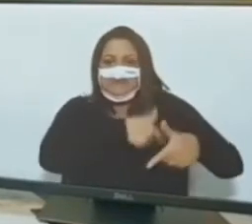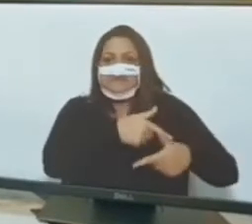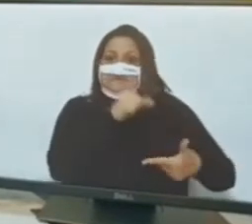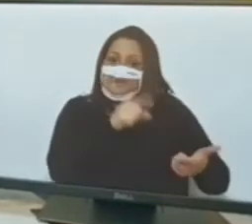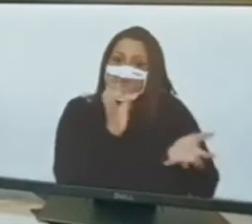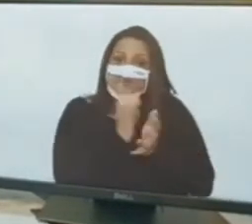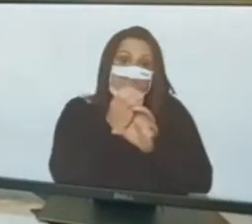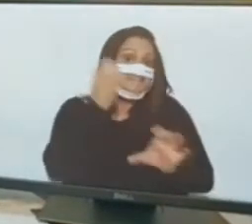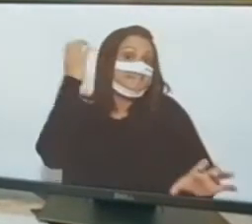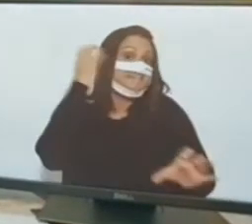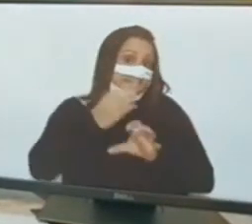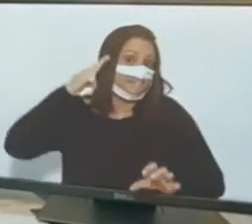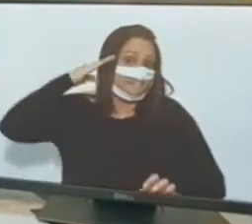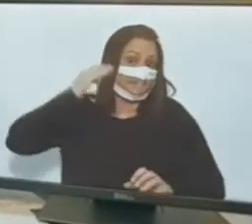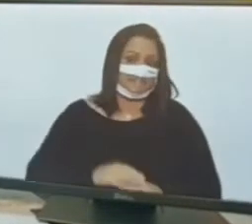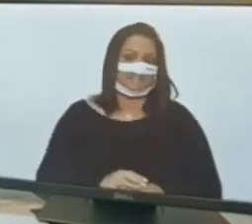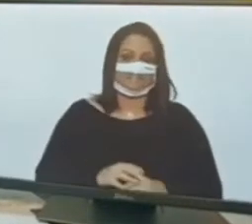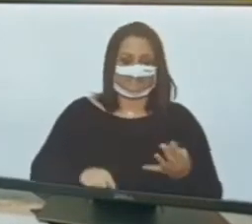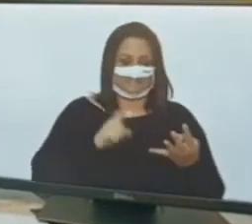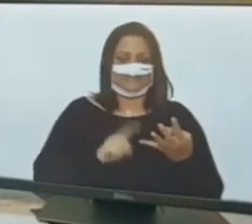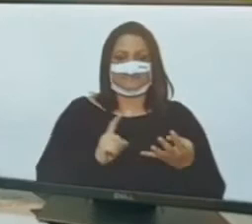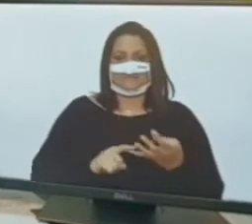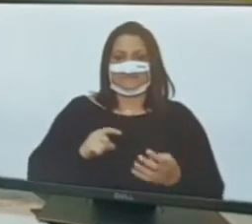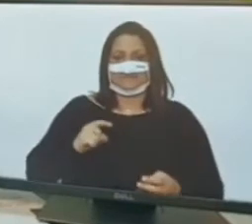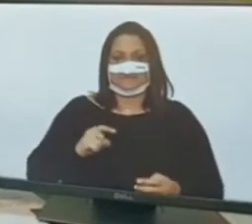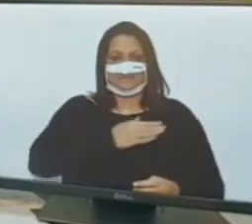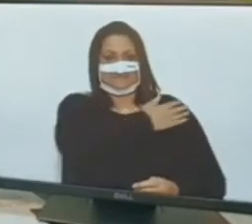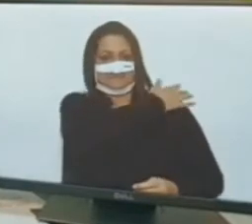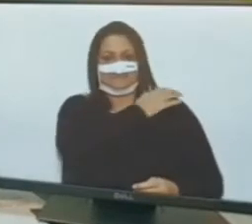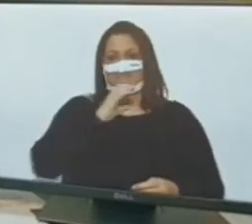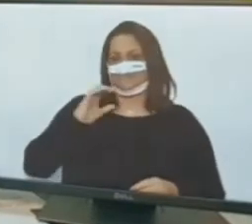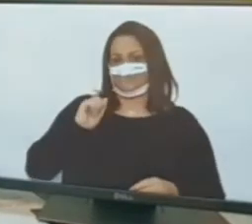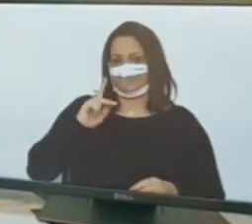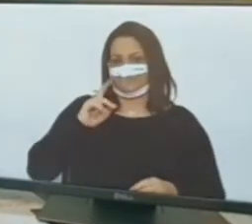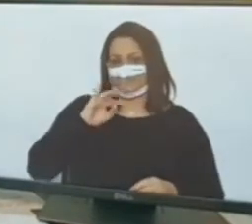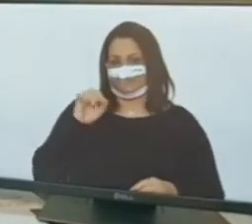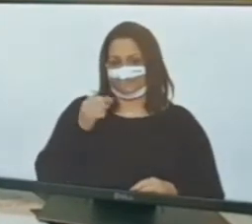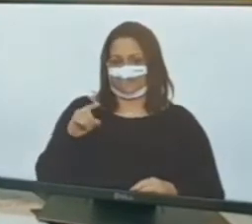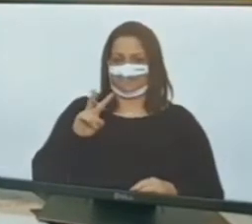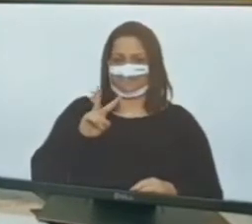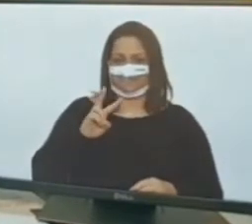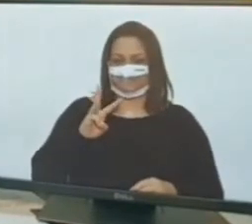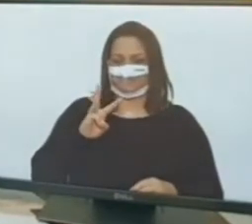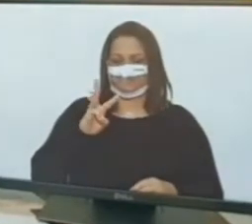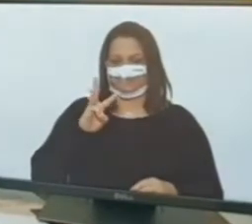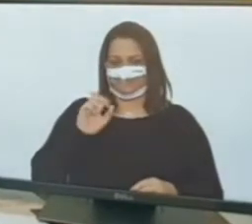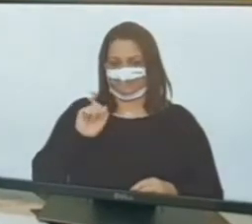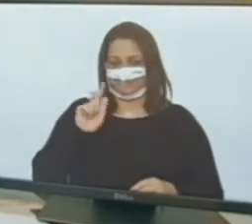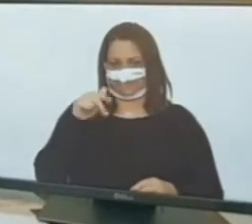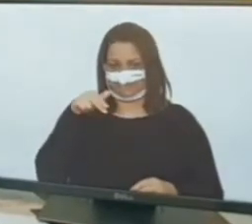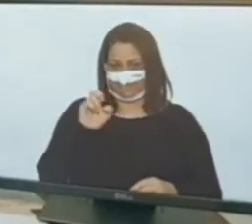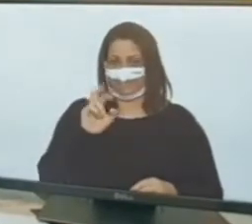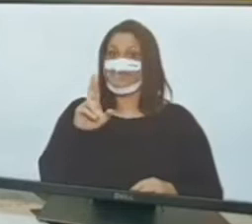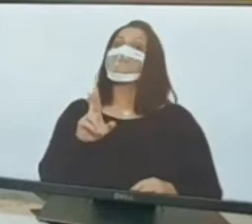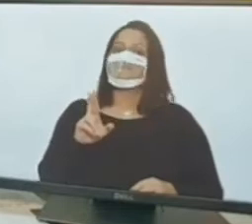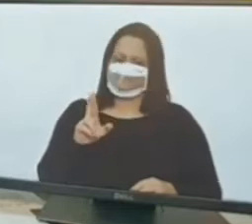Temos o Capitão Wagner. é da Controletaria Geral da União. Feito na academia também. Concursado para